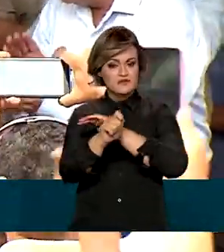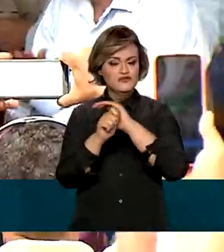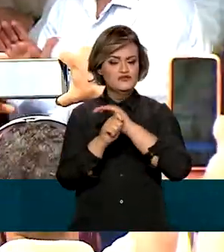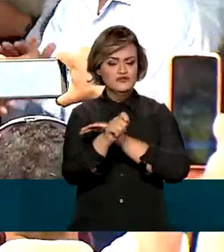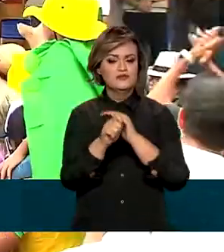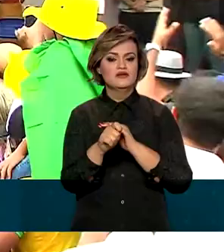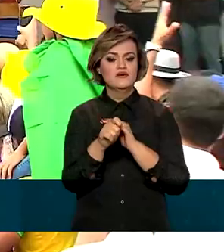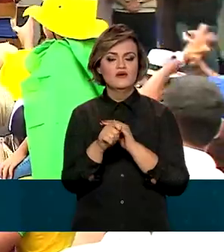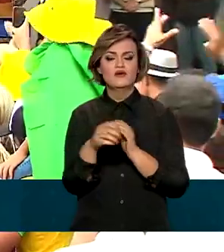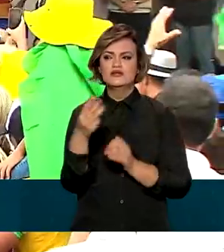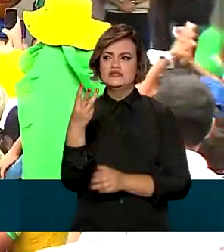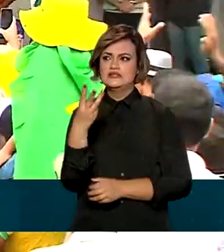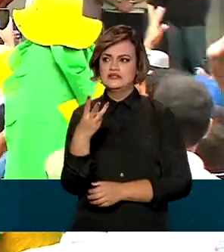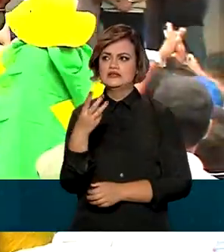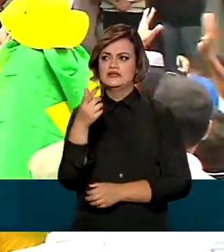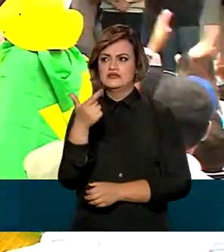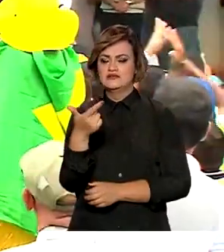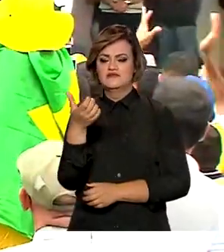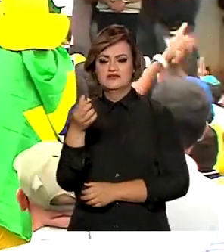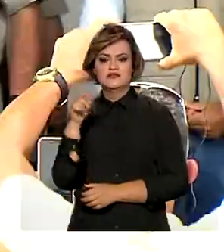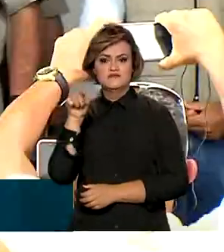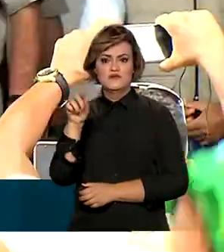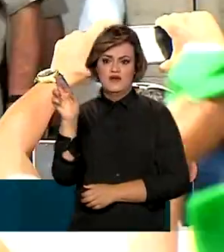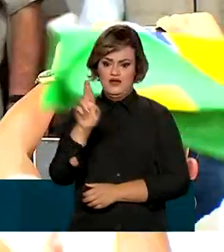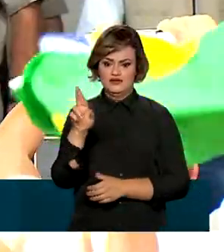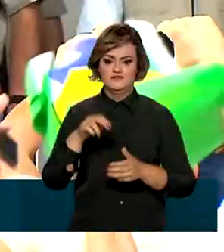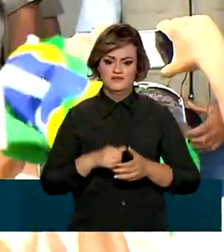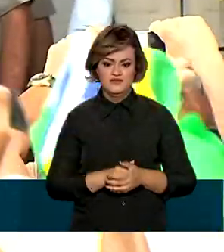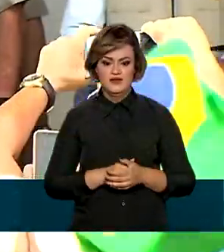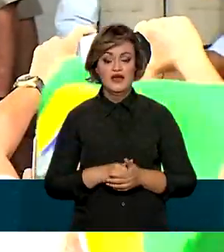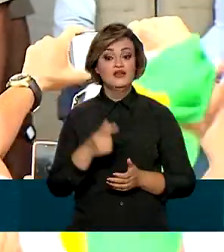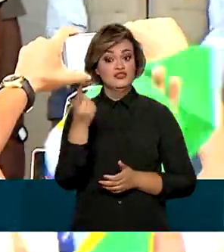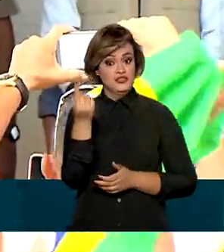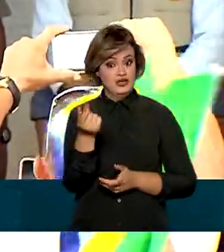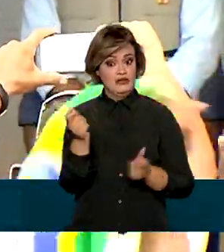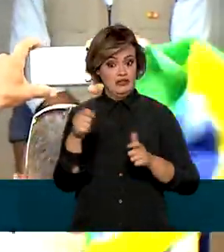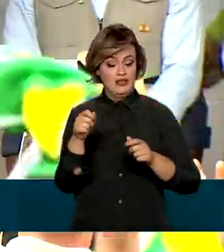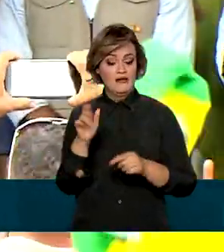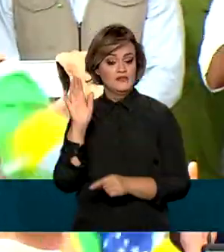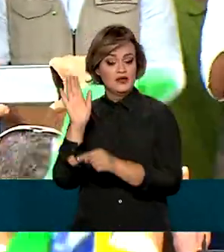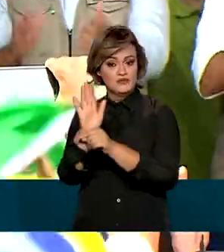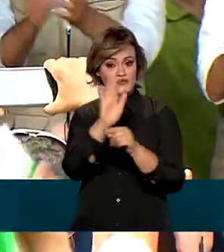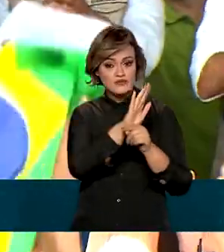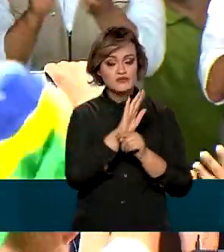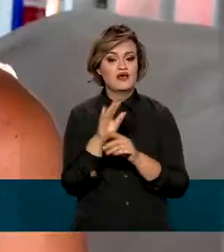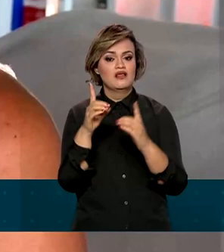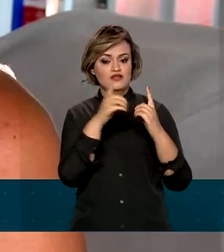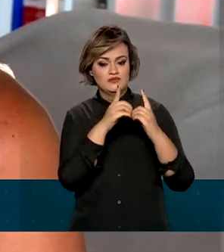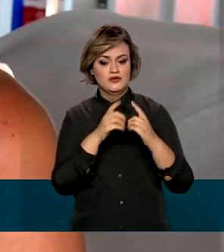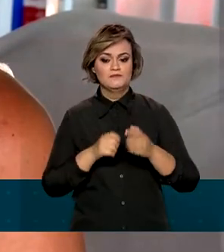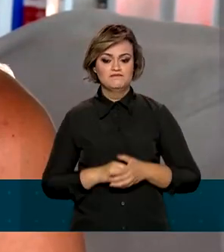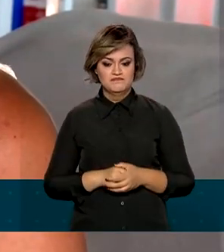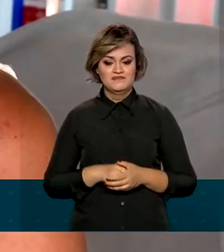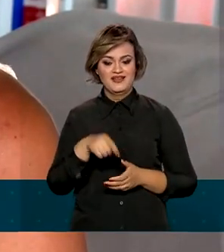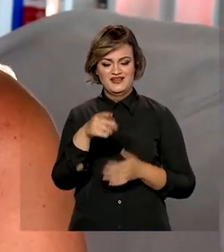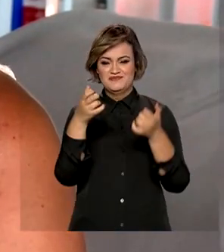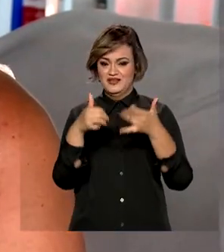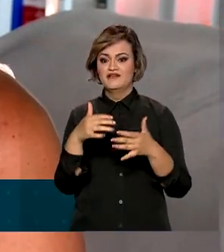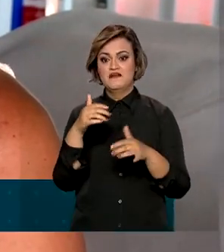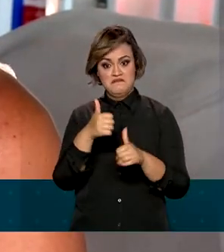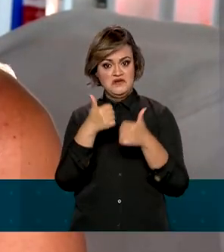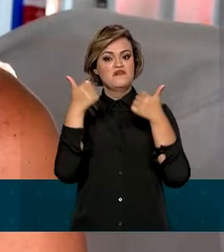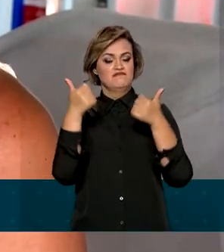federais da ordem de 326 mil reais. Recursos que vão ajudar a ampliar o atendimento. Vai melhorar muito,